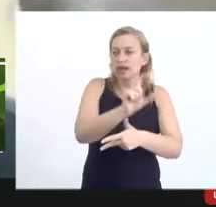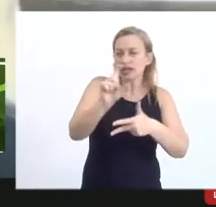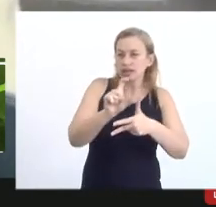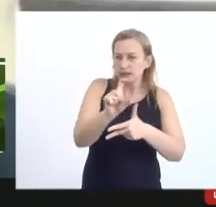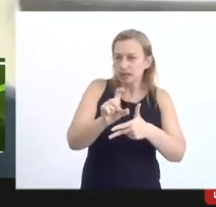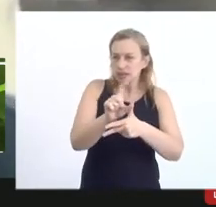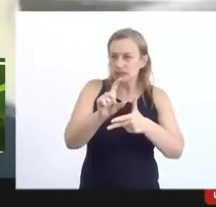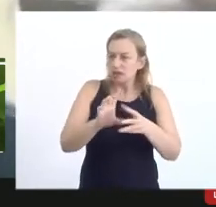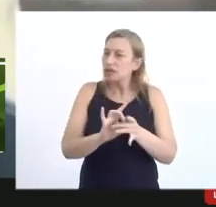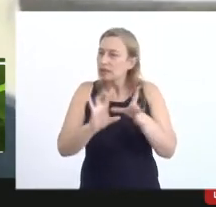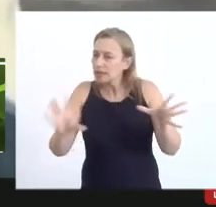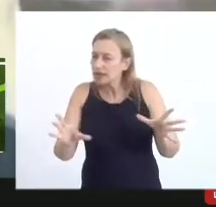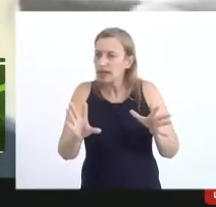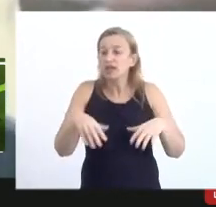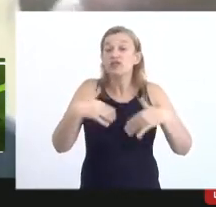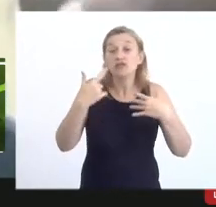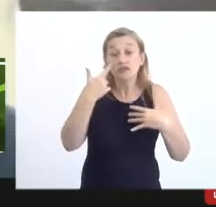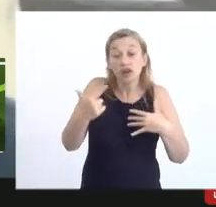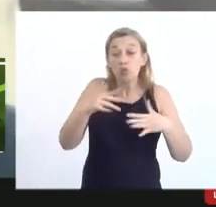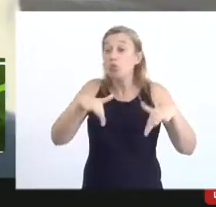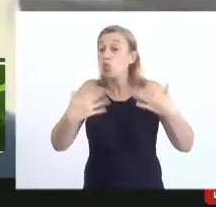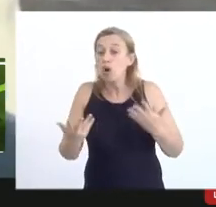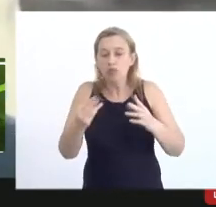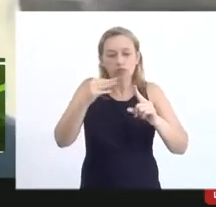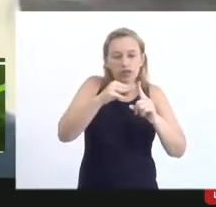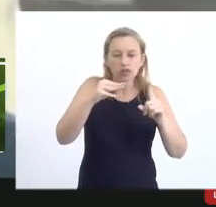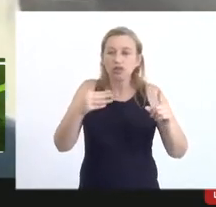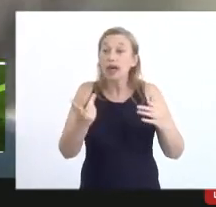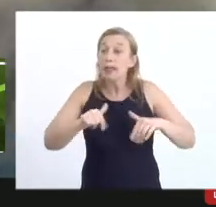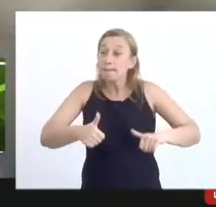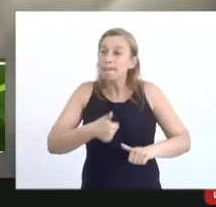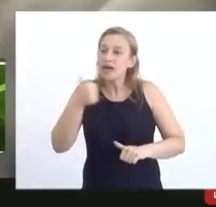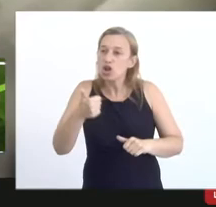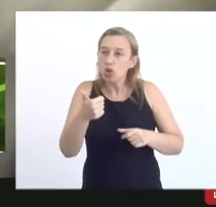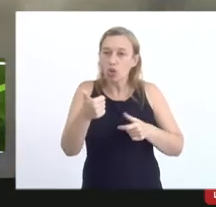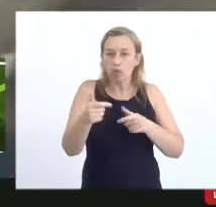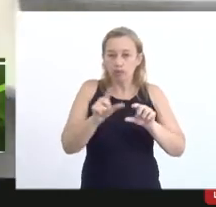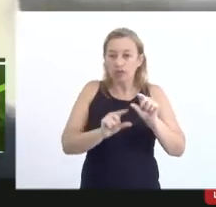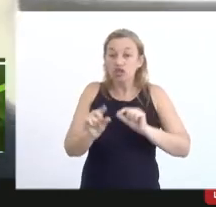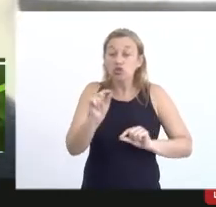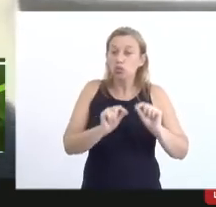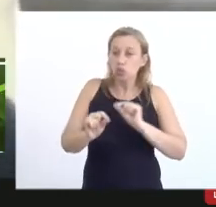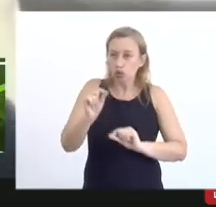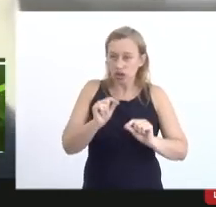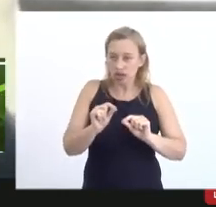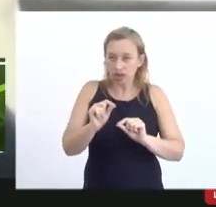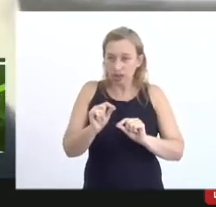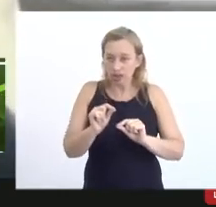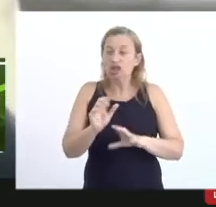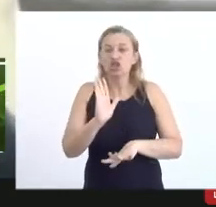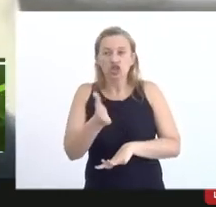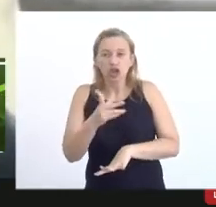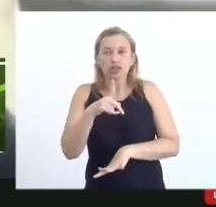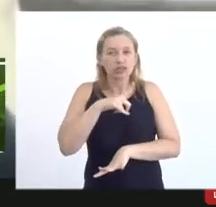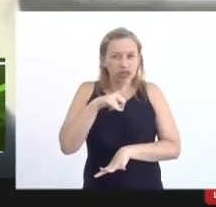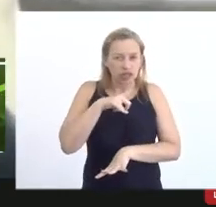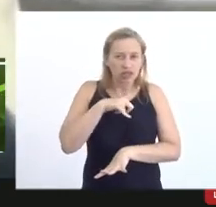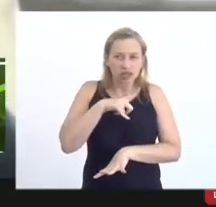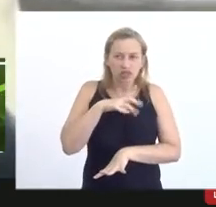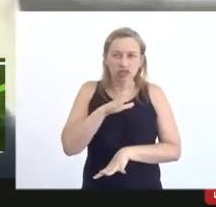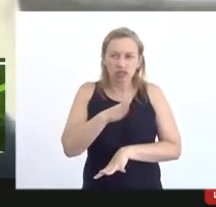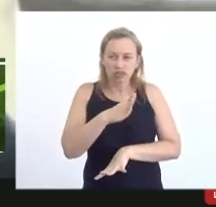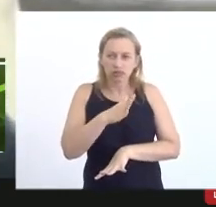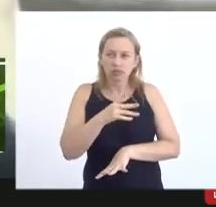estabelecer qual é a metodologia melhor para ele analisar o seu passivo dentro das regras que já existem no seu arcabouço